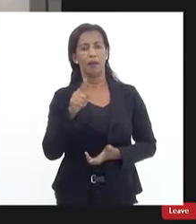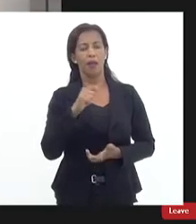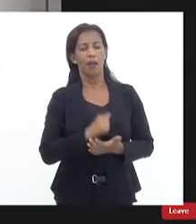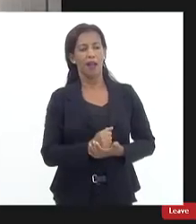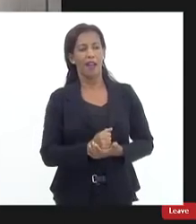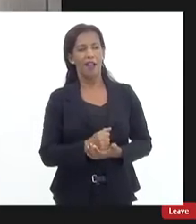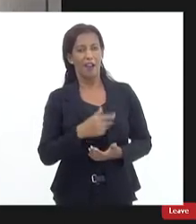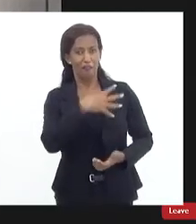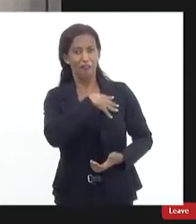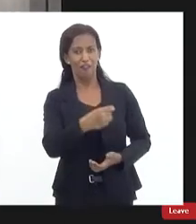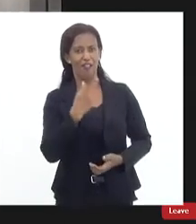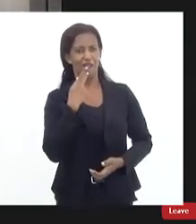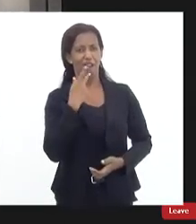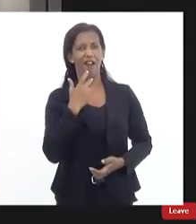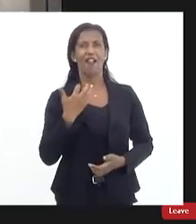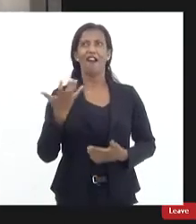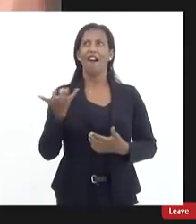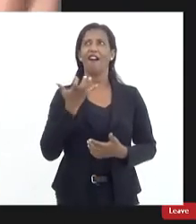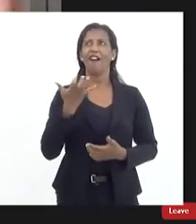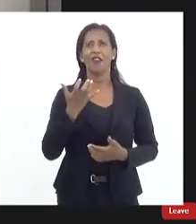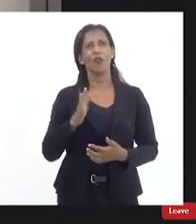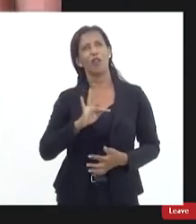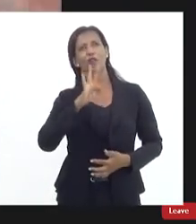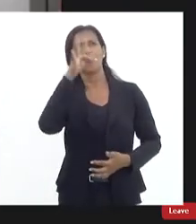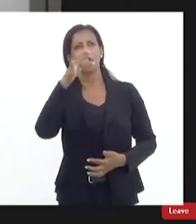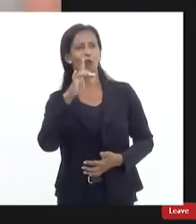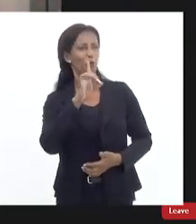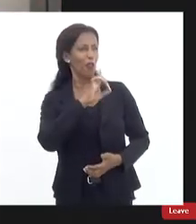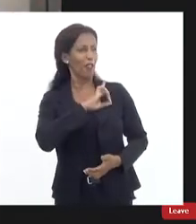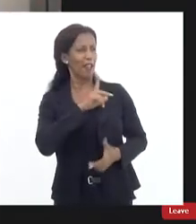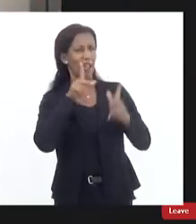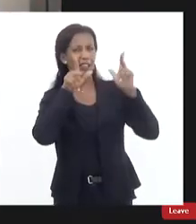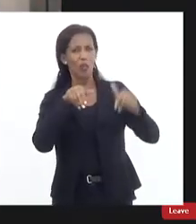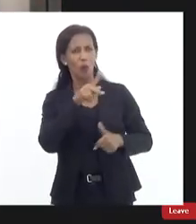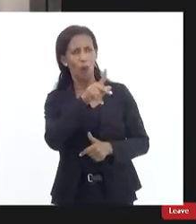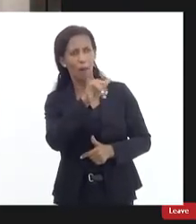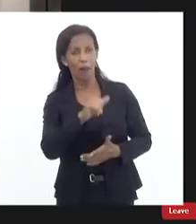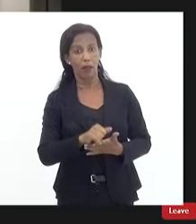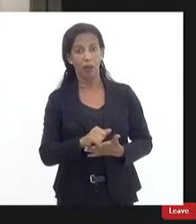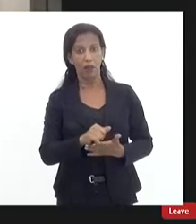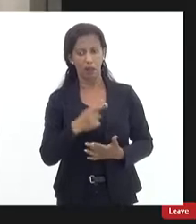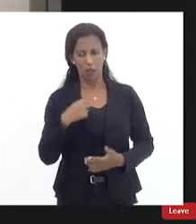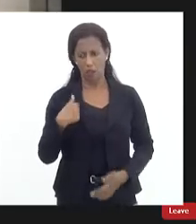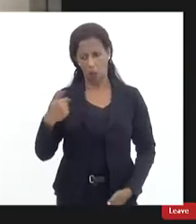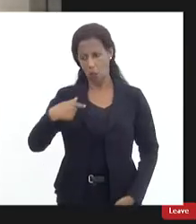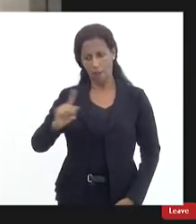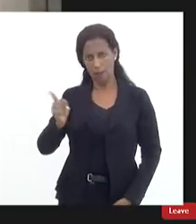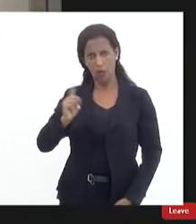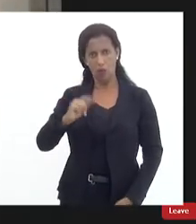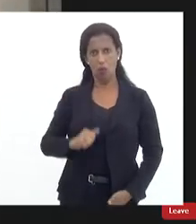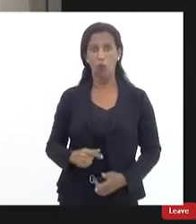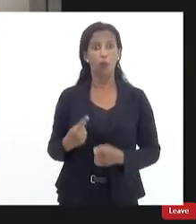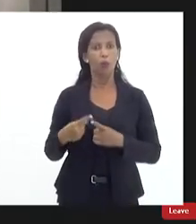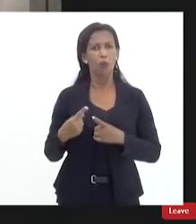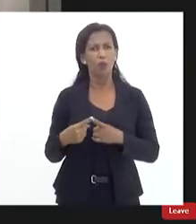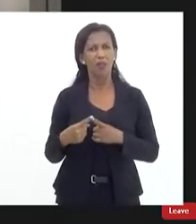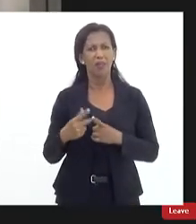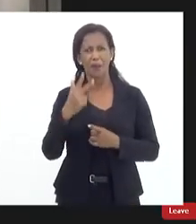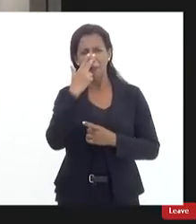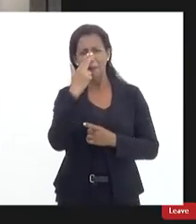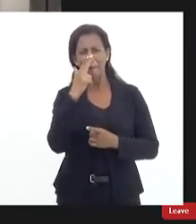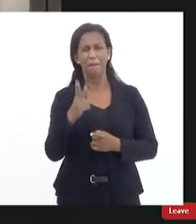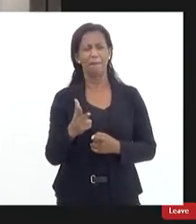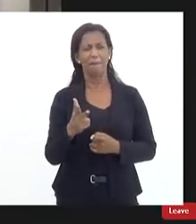delegado não eu amo minha profissão eu quero não faz não faz porque você luta contra todos e o que vende é